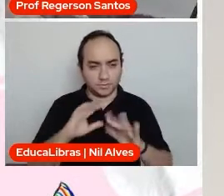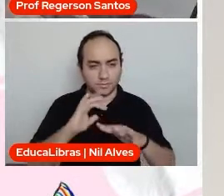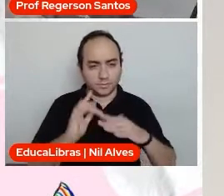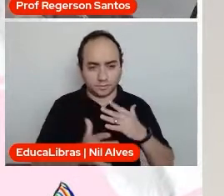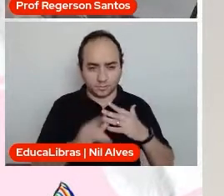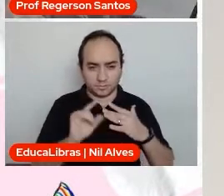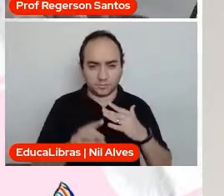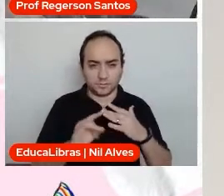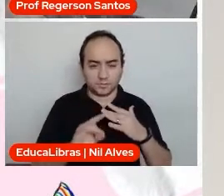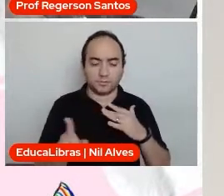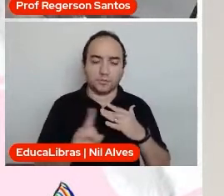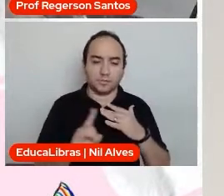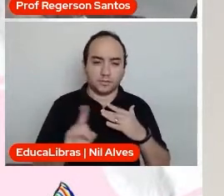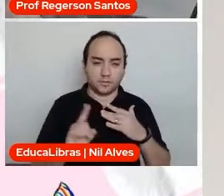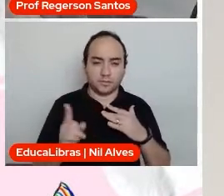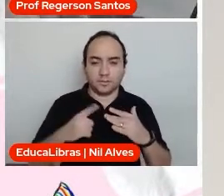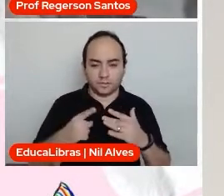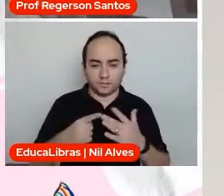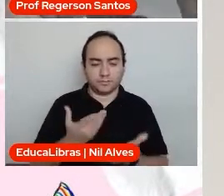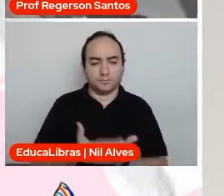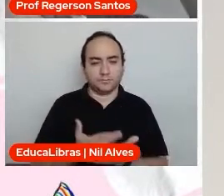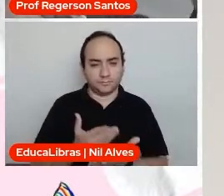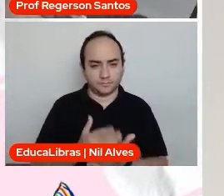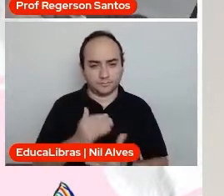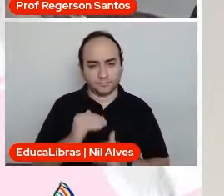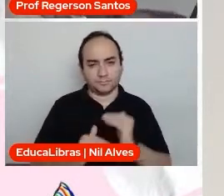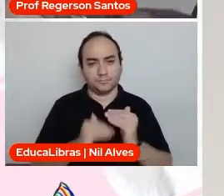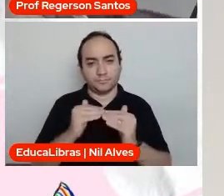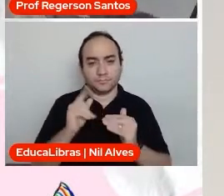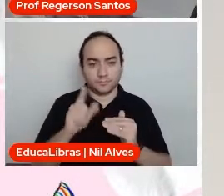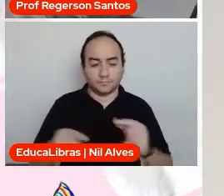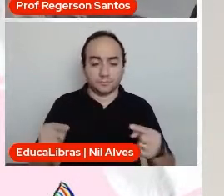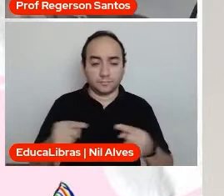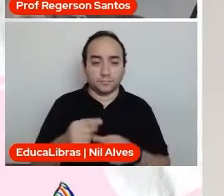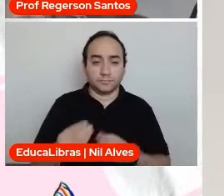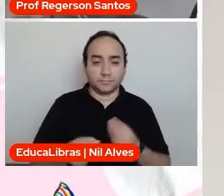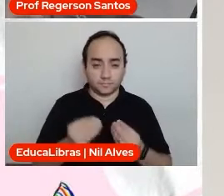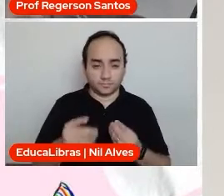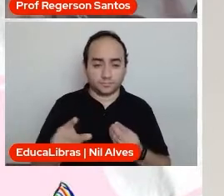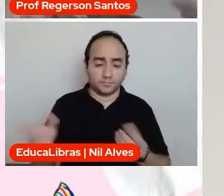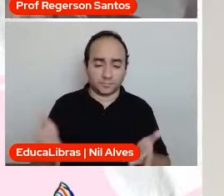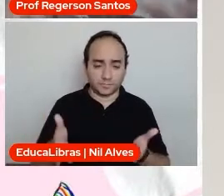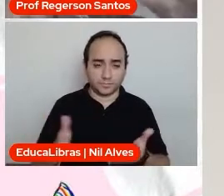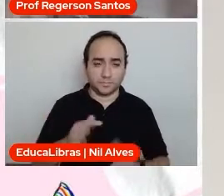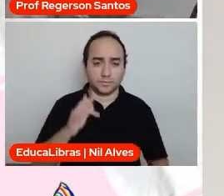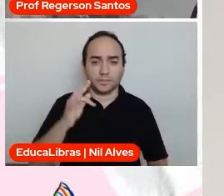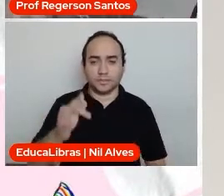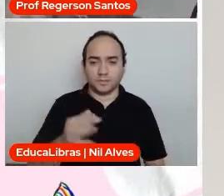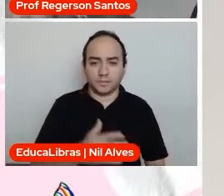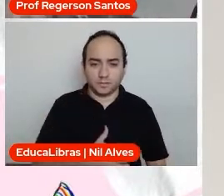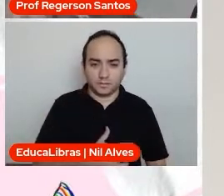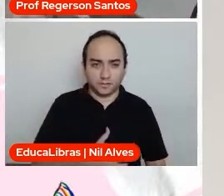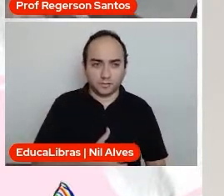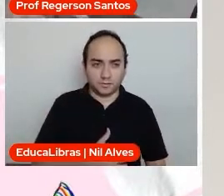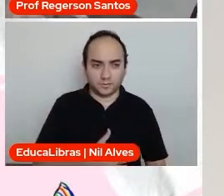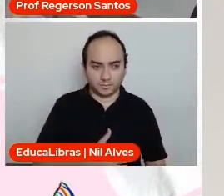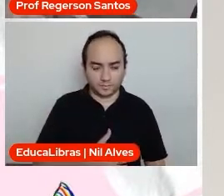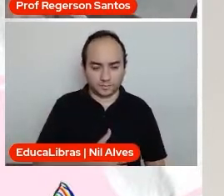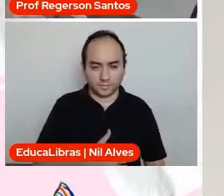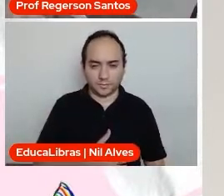o conhecimento propriamente dito, que vai ser a ponte do hoje para o futuro. Então, essa é uma das